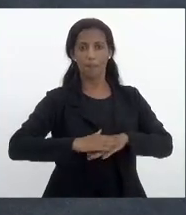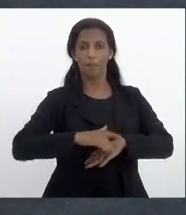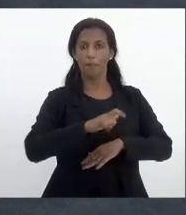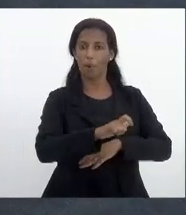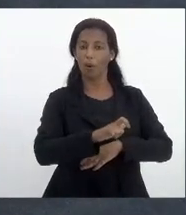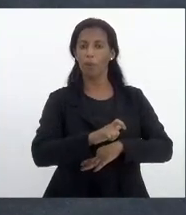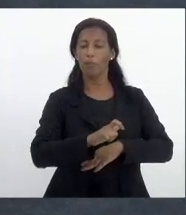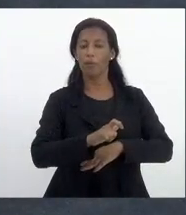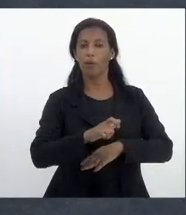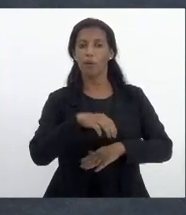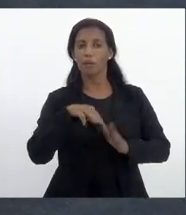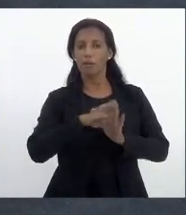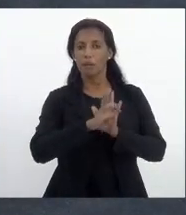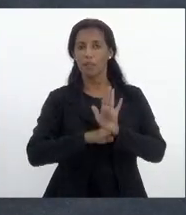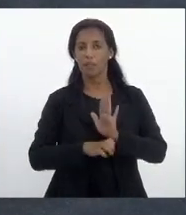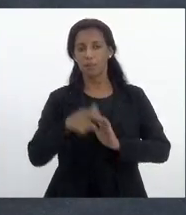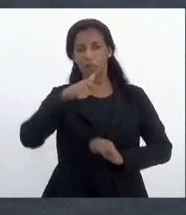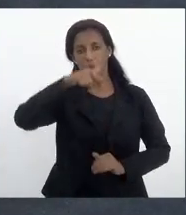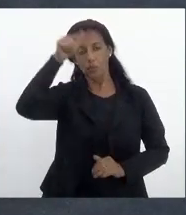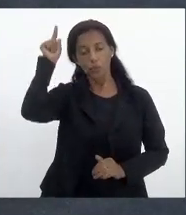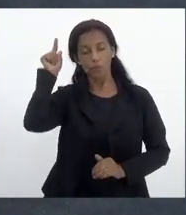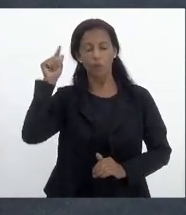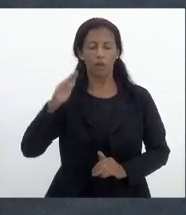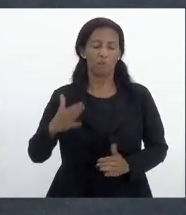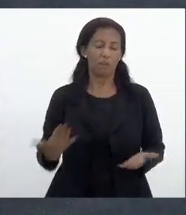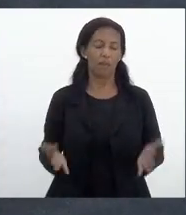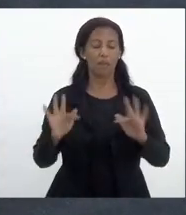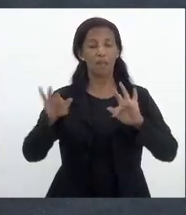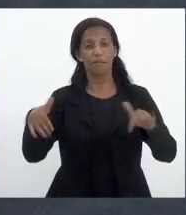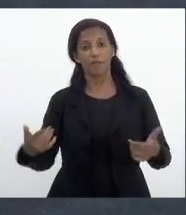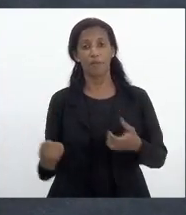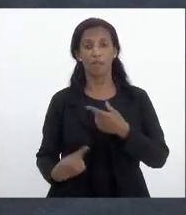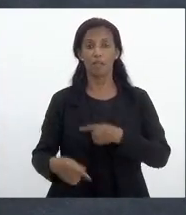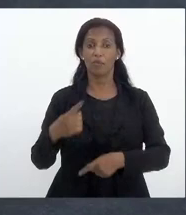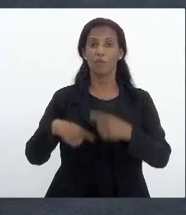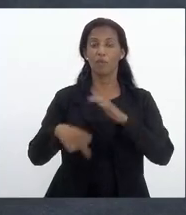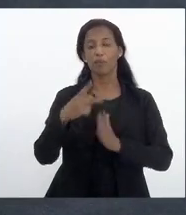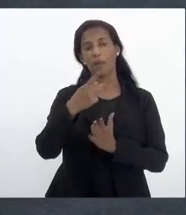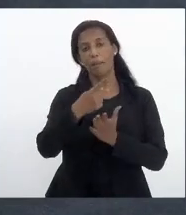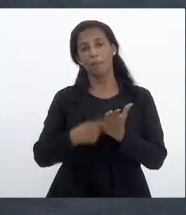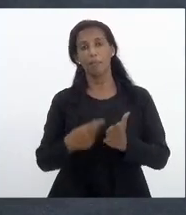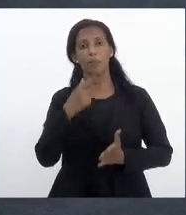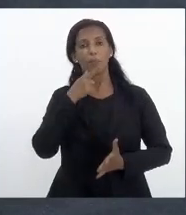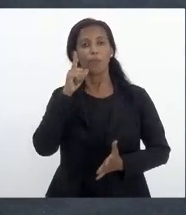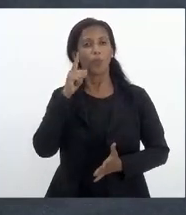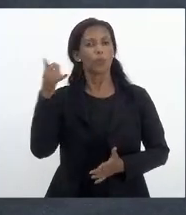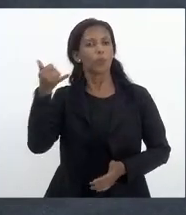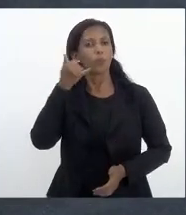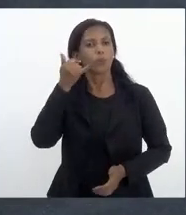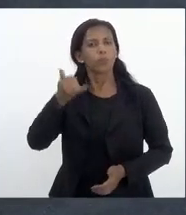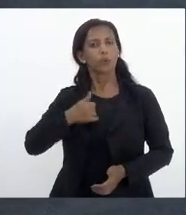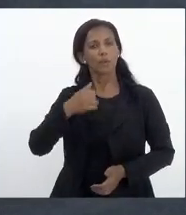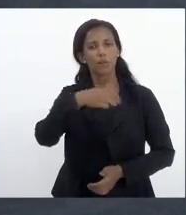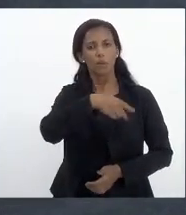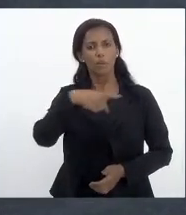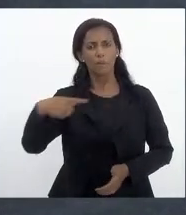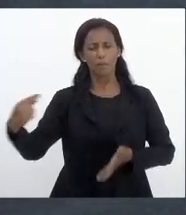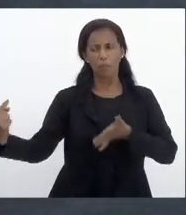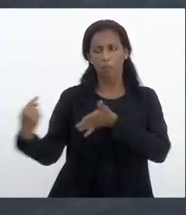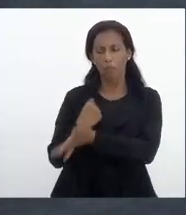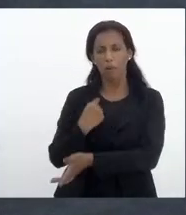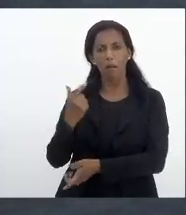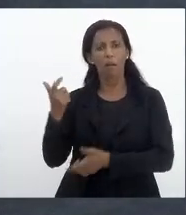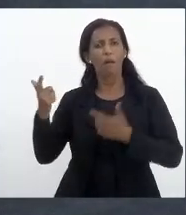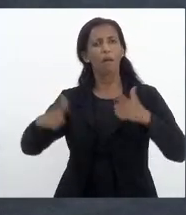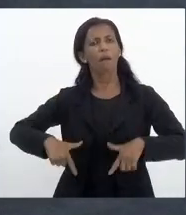pareceres das emendas do deputado Luiz Paulo enfim gostaria de pedir para voltar a pauta porque ontem a recebeu uma ligação do Ministério Público perguntando